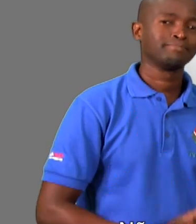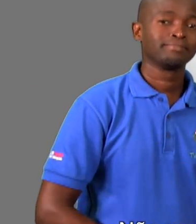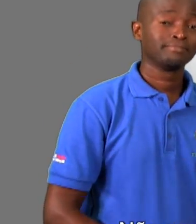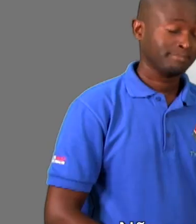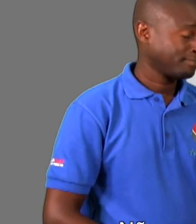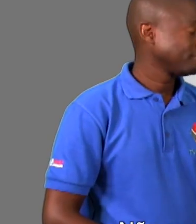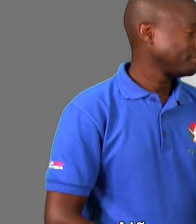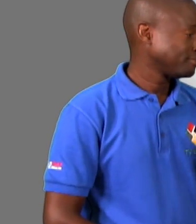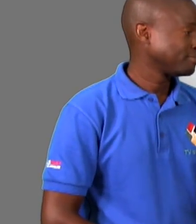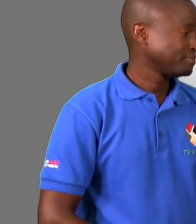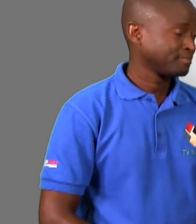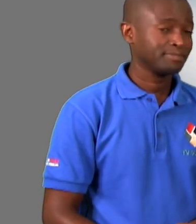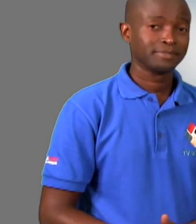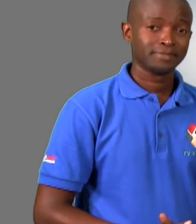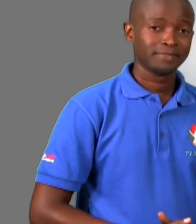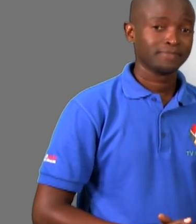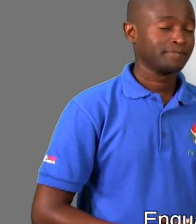esta estatística.